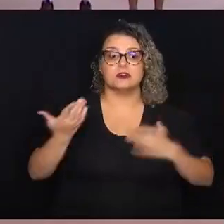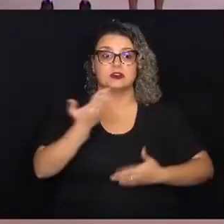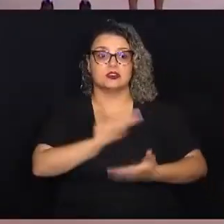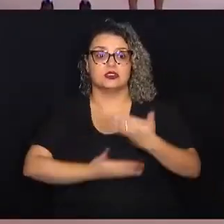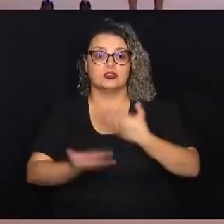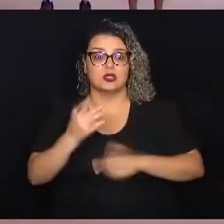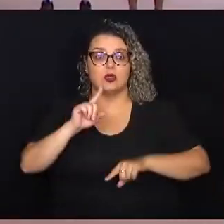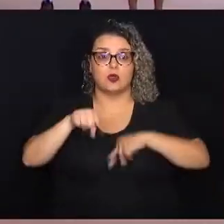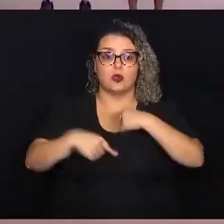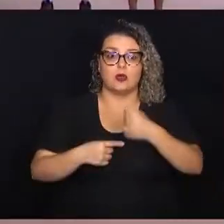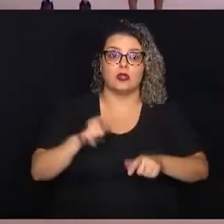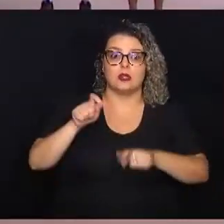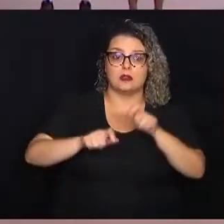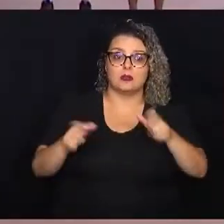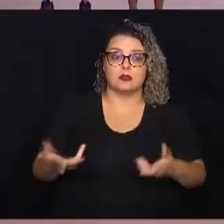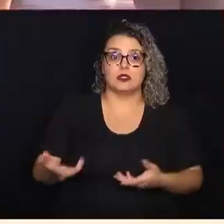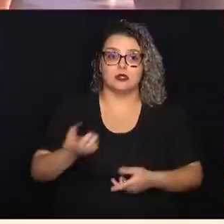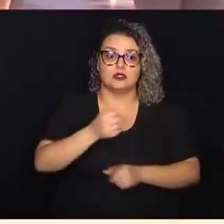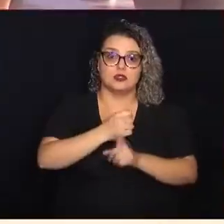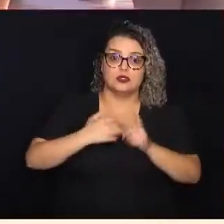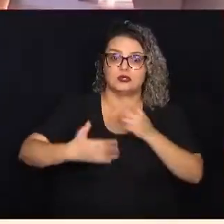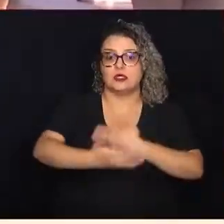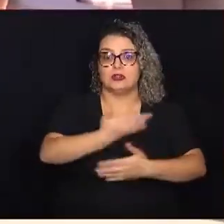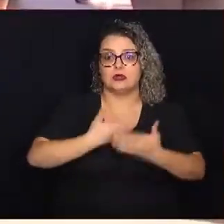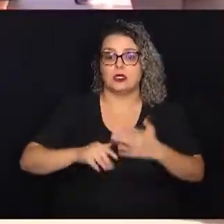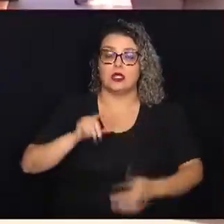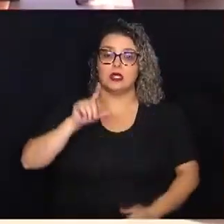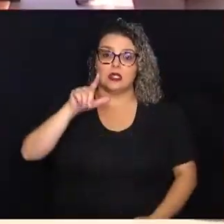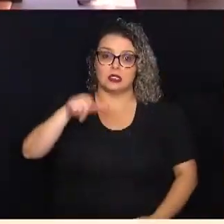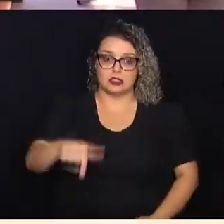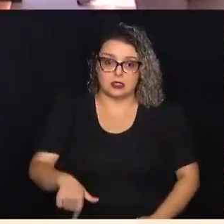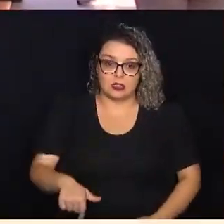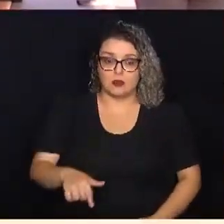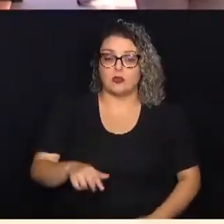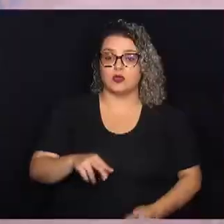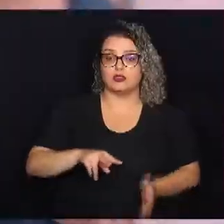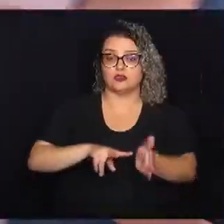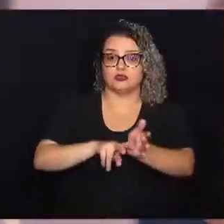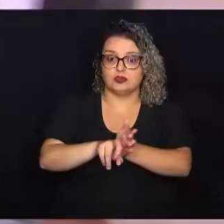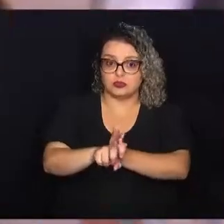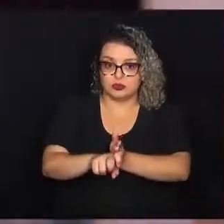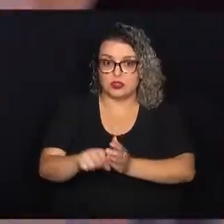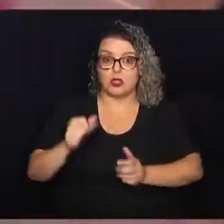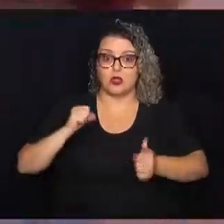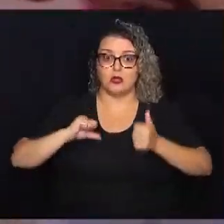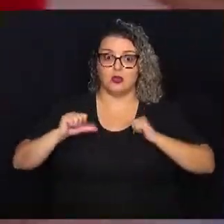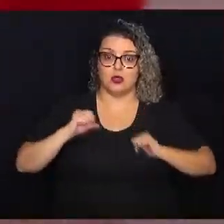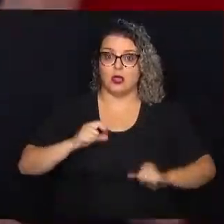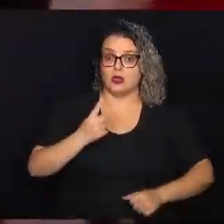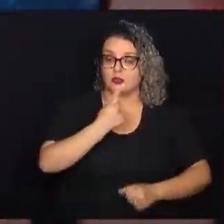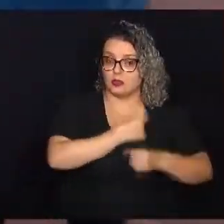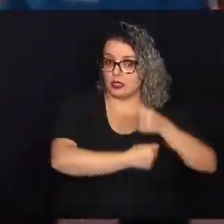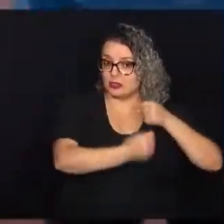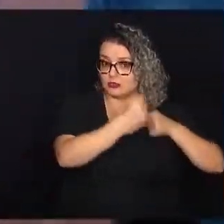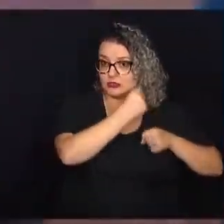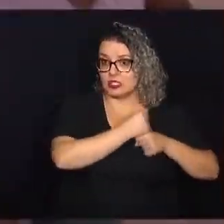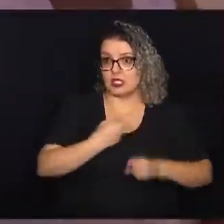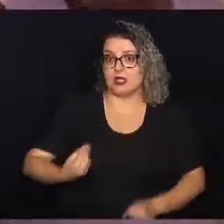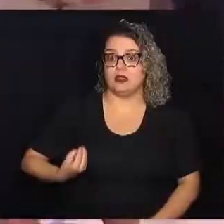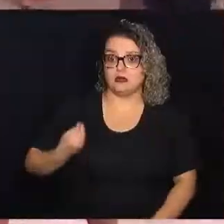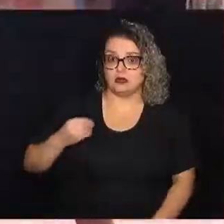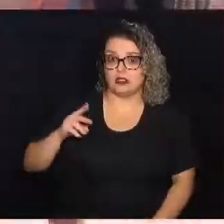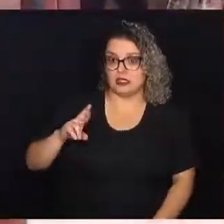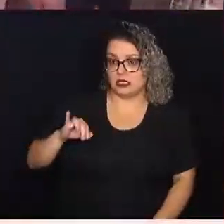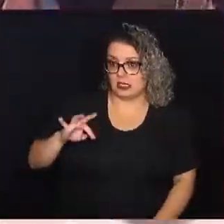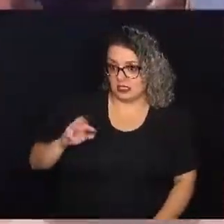outras pessoas, de socialização mesmo. Depois de ser diagnosticada com ansiedade há um ano, a vida da dona Rita, de